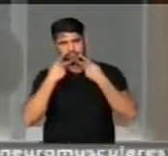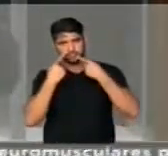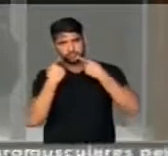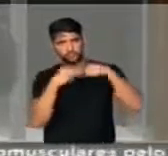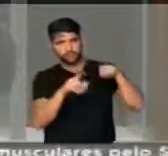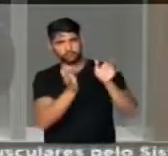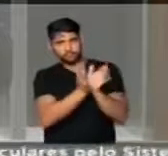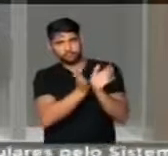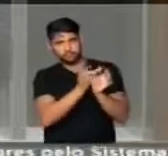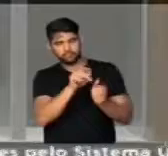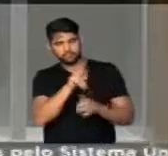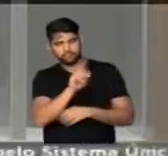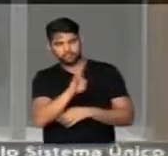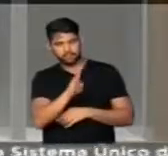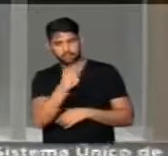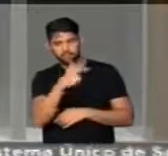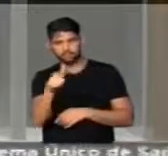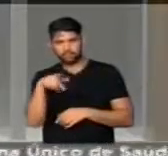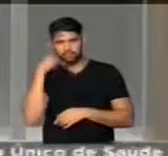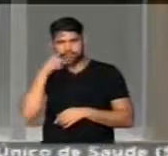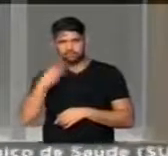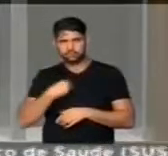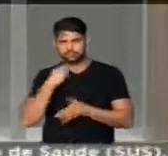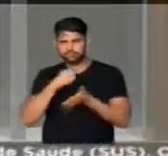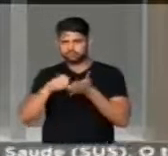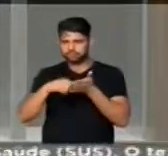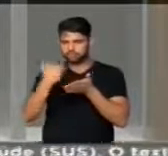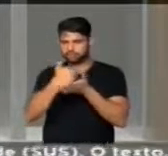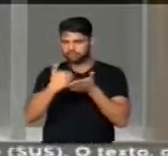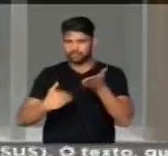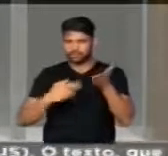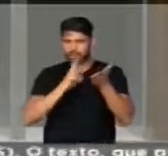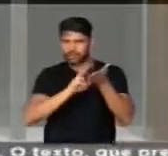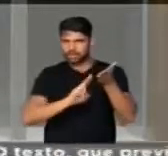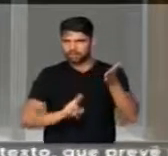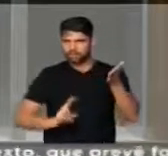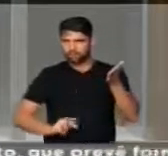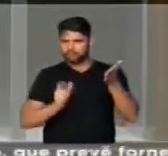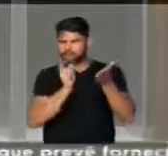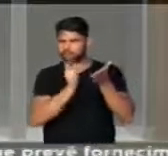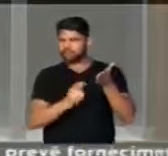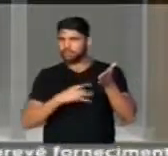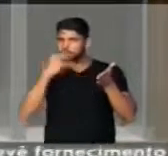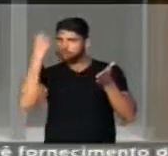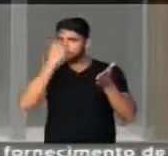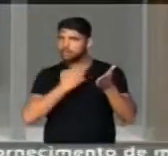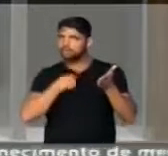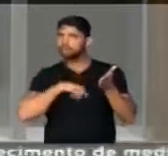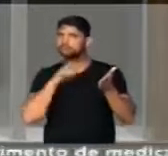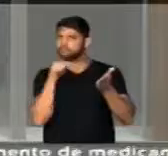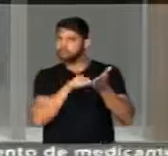do PMDB e vários outros políticos, é gravíssima.